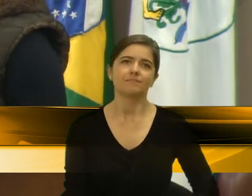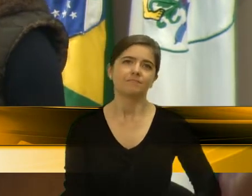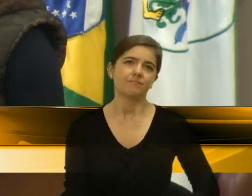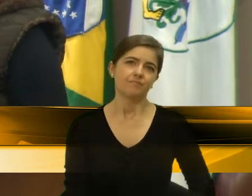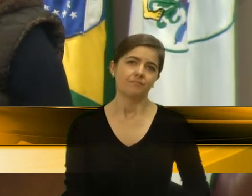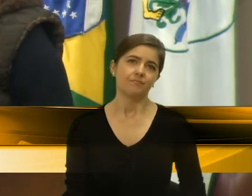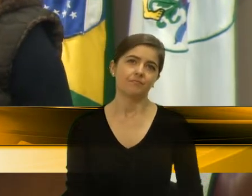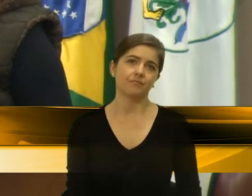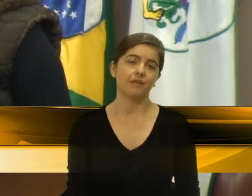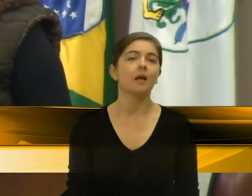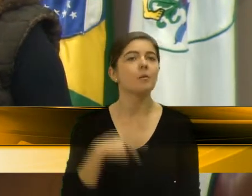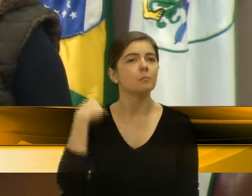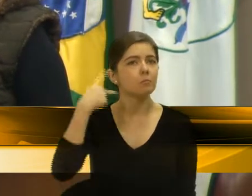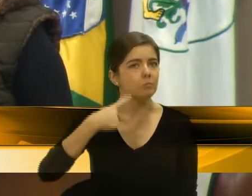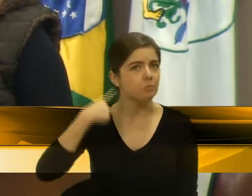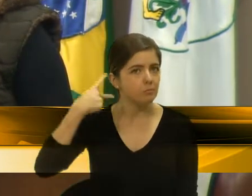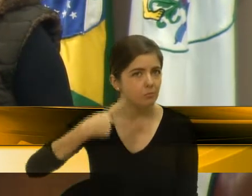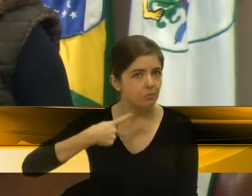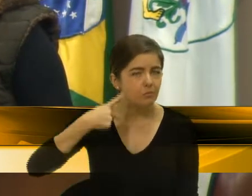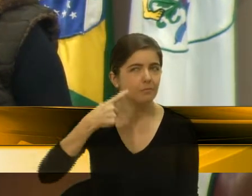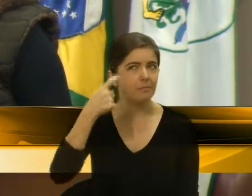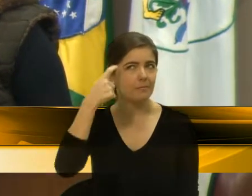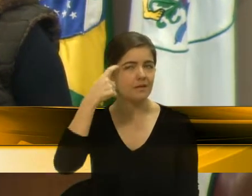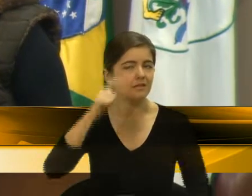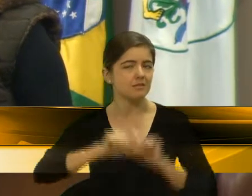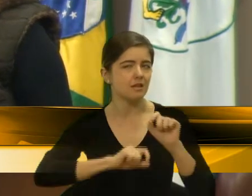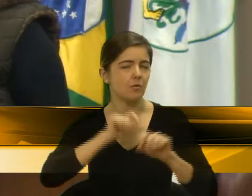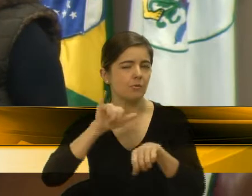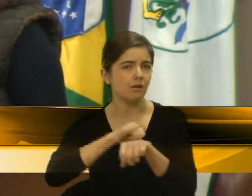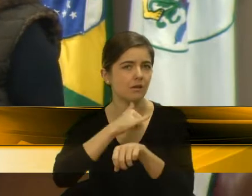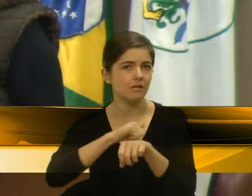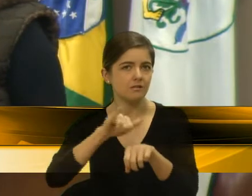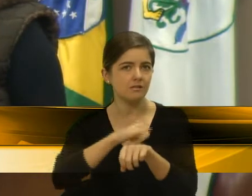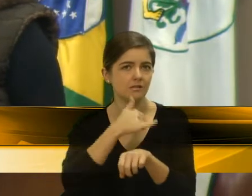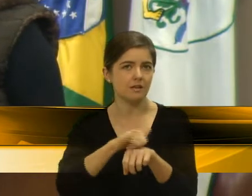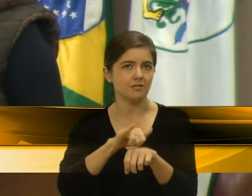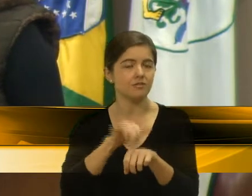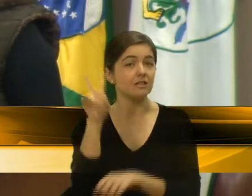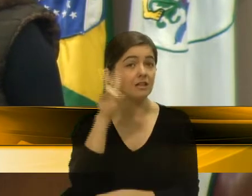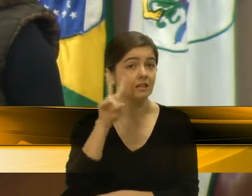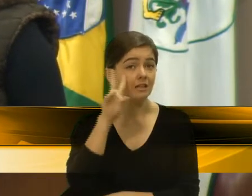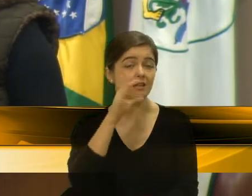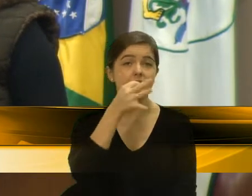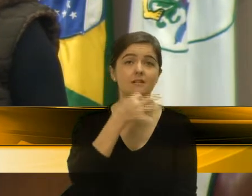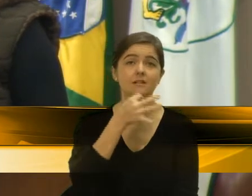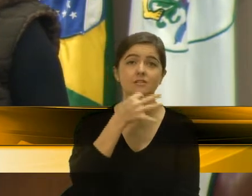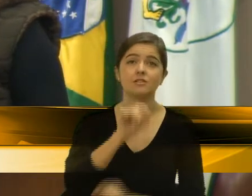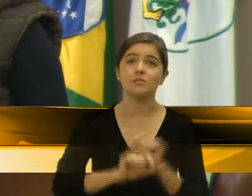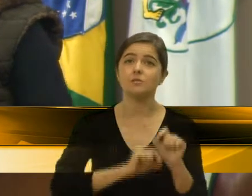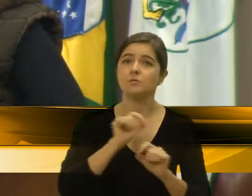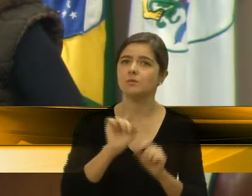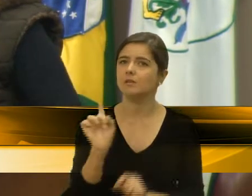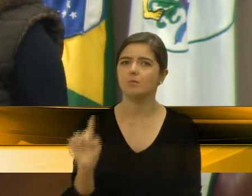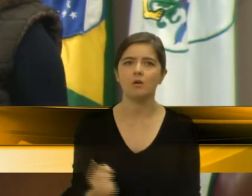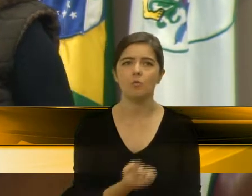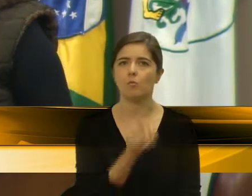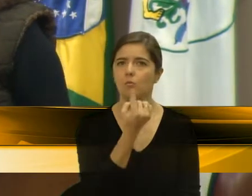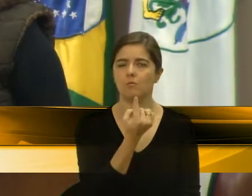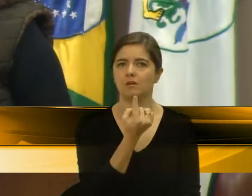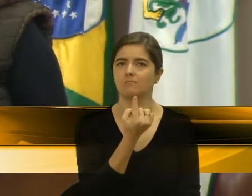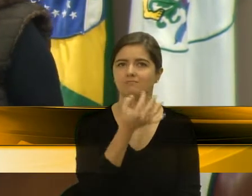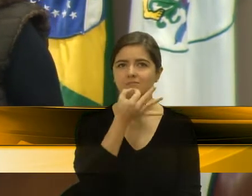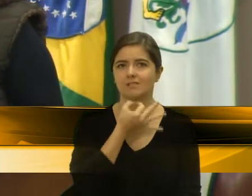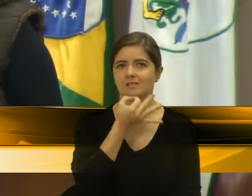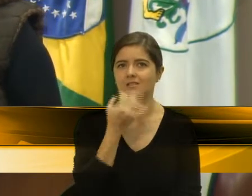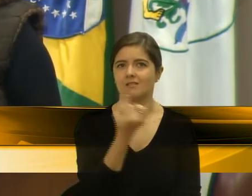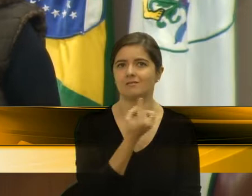fala em política, nós precisamos pensar em ações e lembrar que Caxias do Sul não é uma cidade isolada.